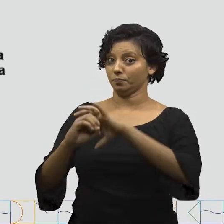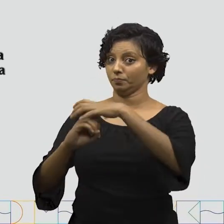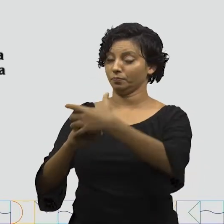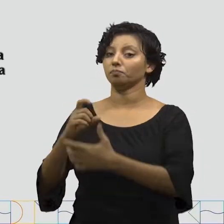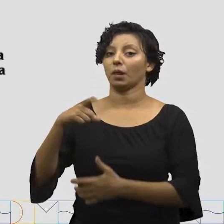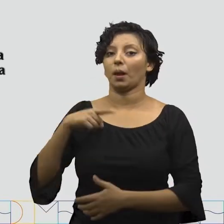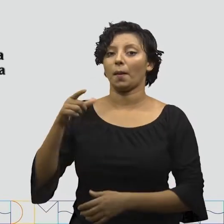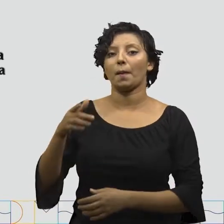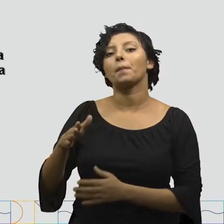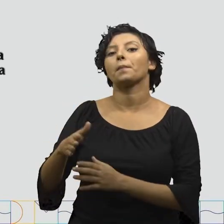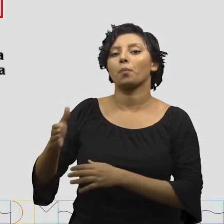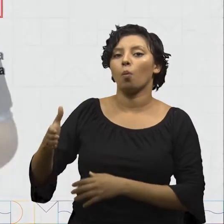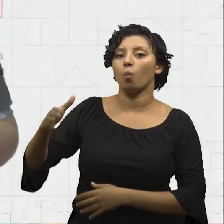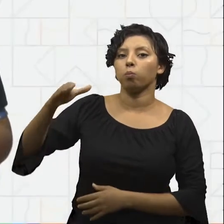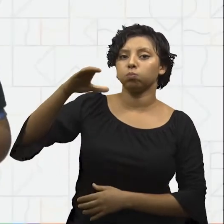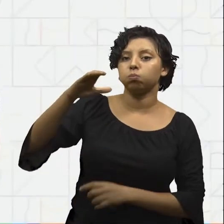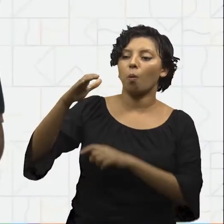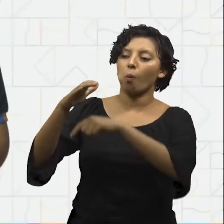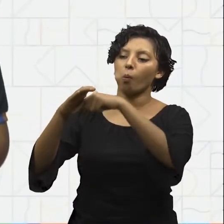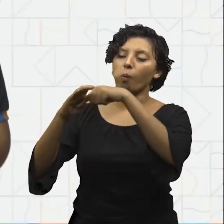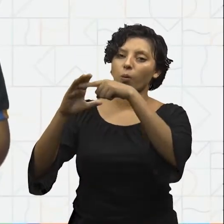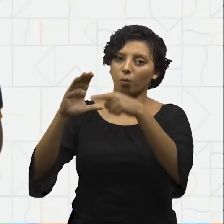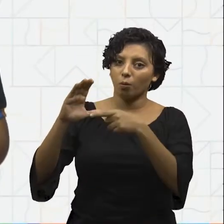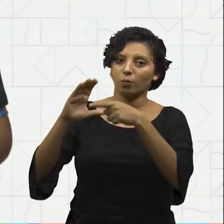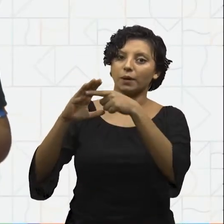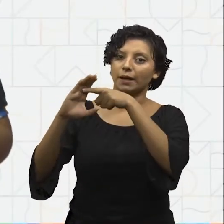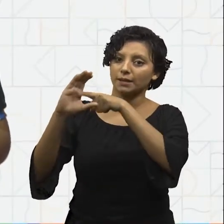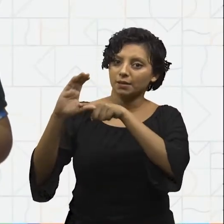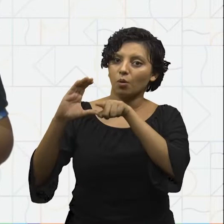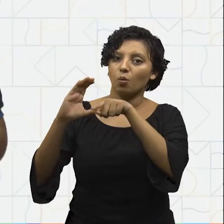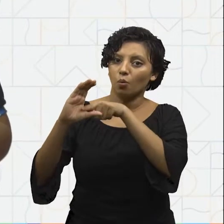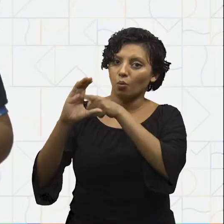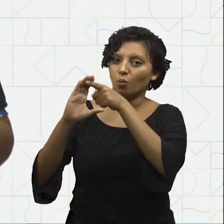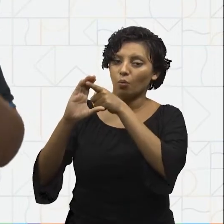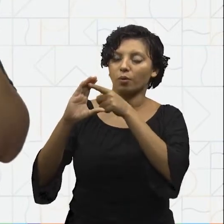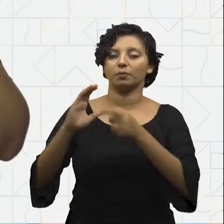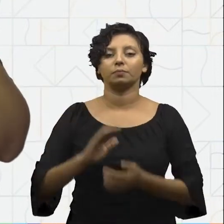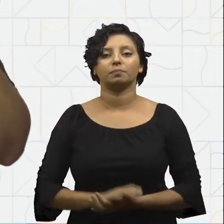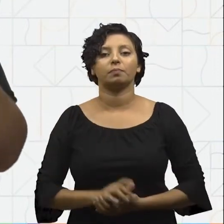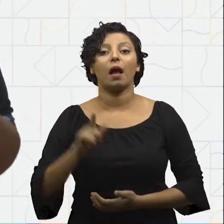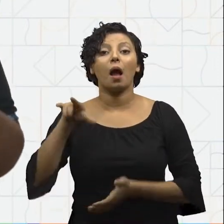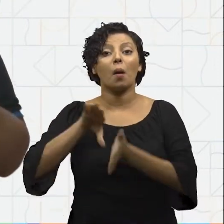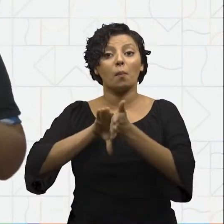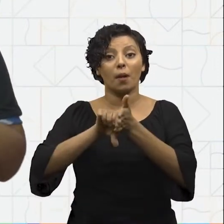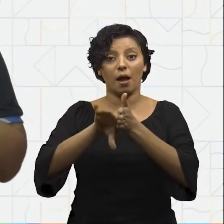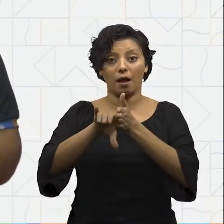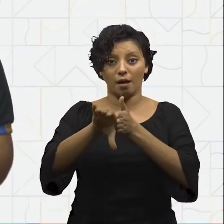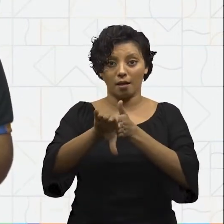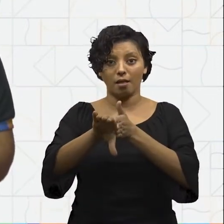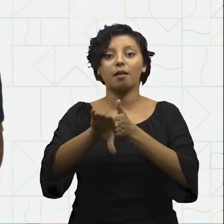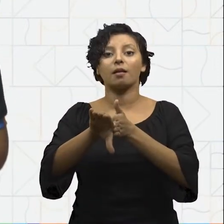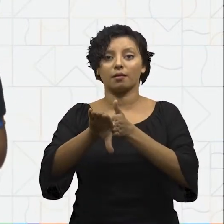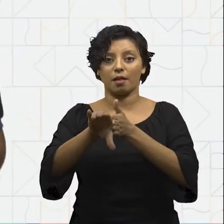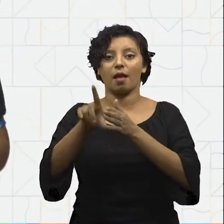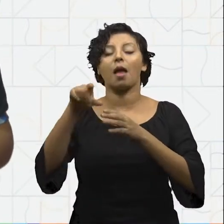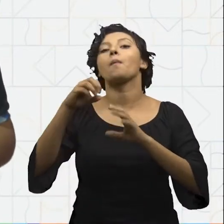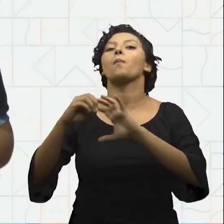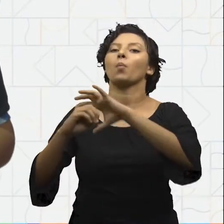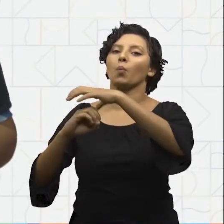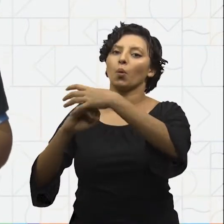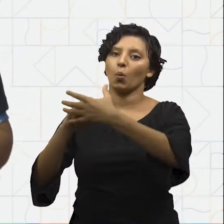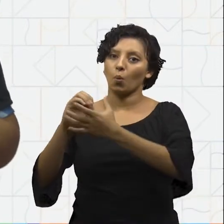celular e uma cápsula. Como acabamos de ver, as bactérias possuem células procariontes.